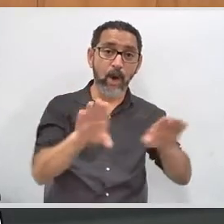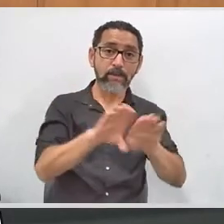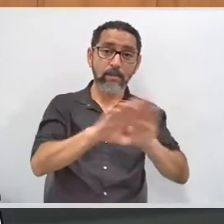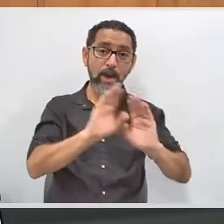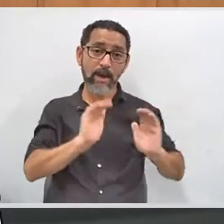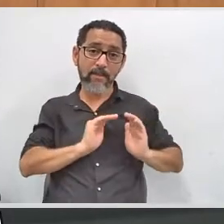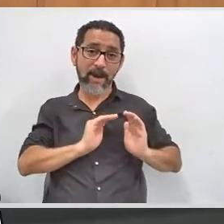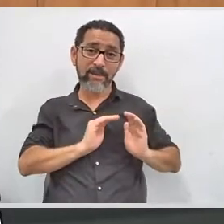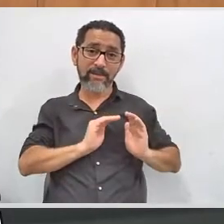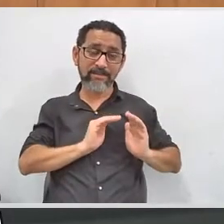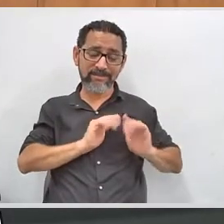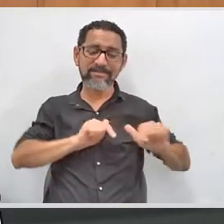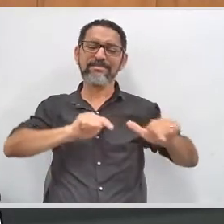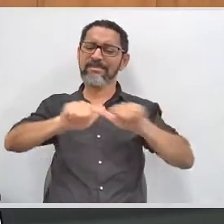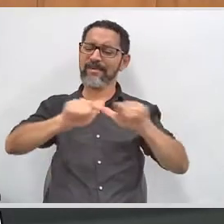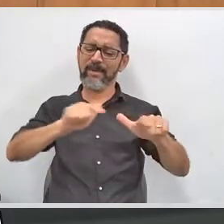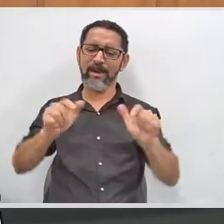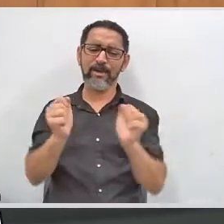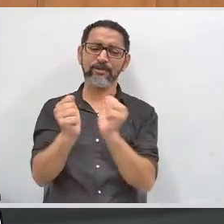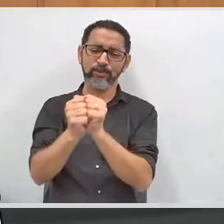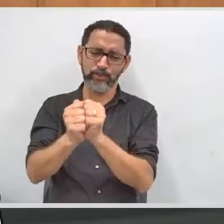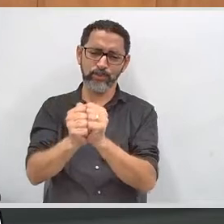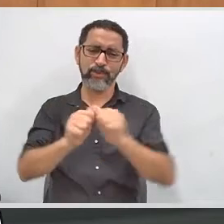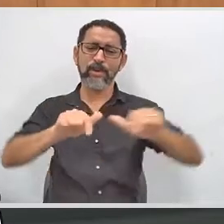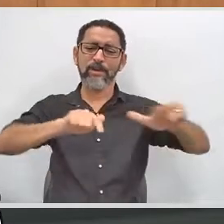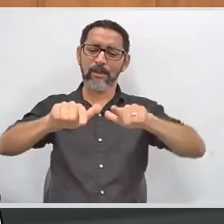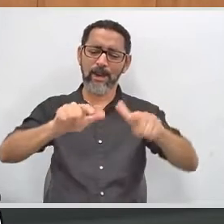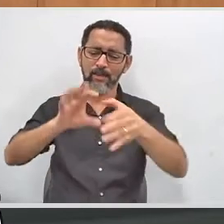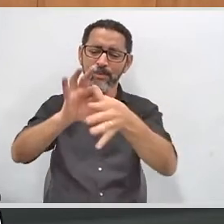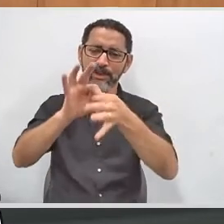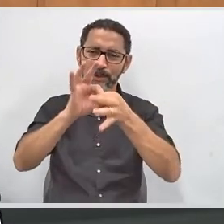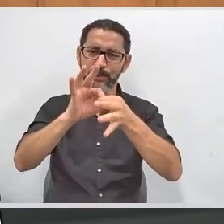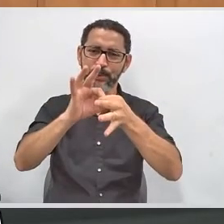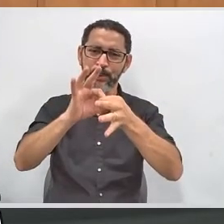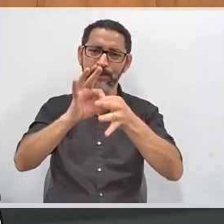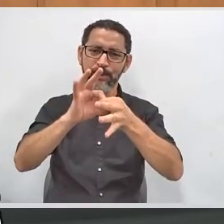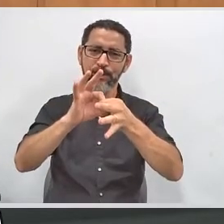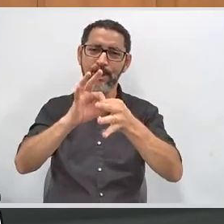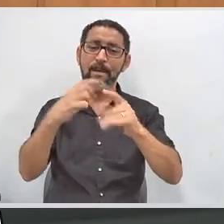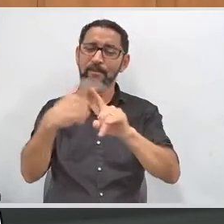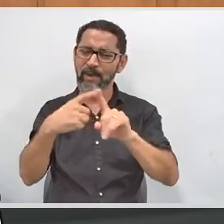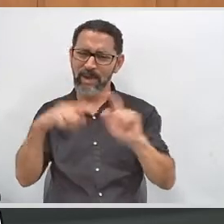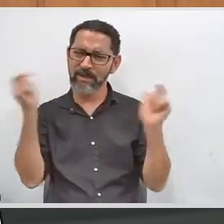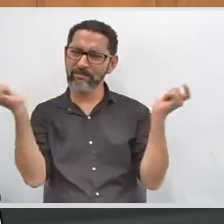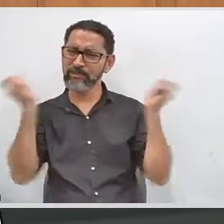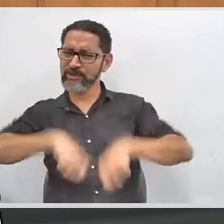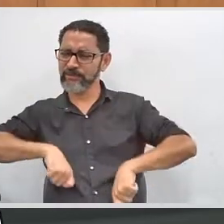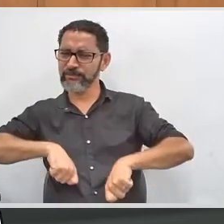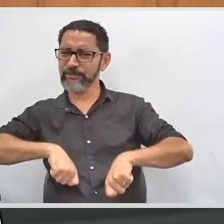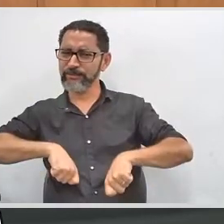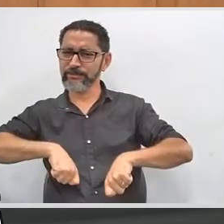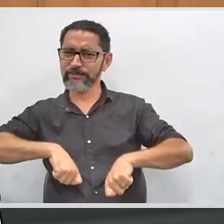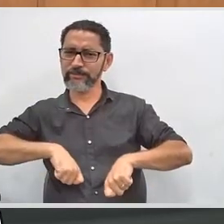APAES. Vamos trabalhar cada vez mais integrados para a gente ver que é possível fazer esse